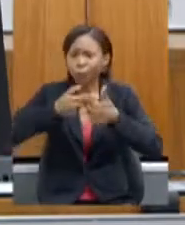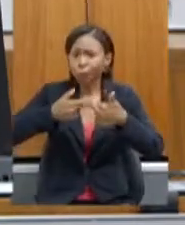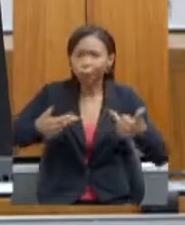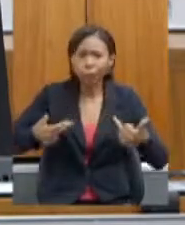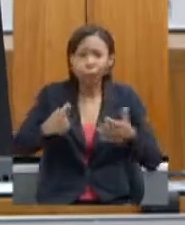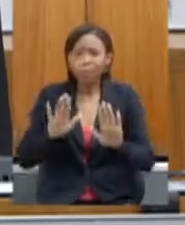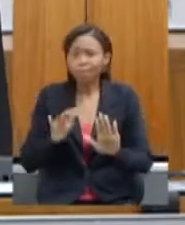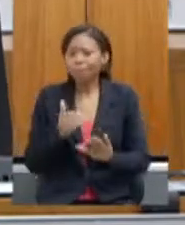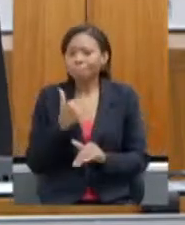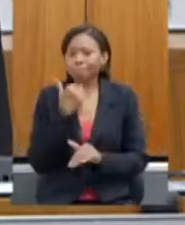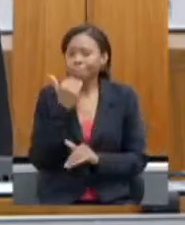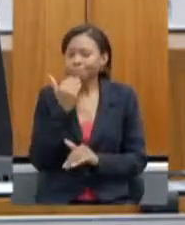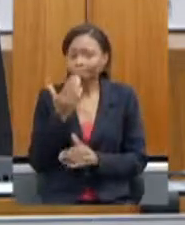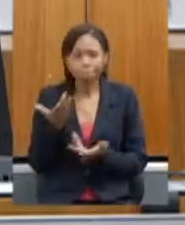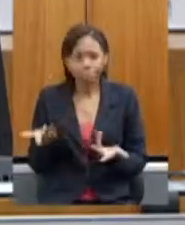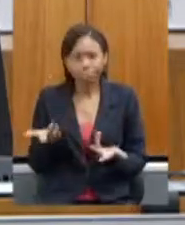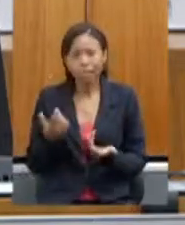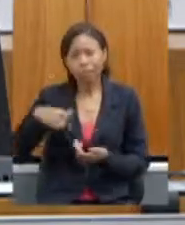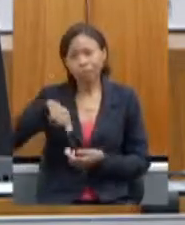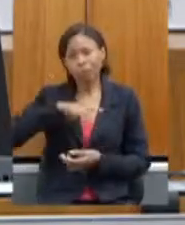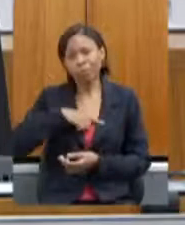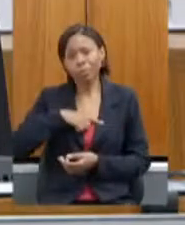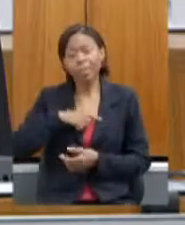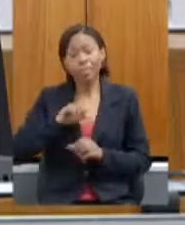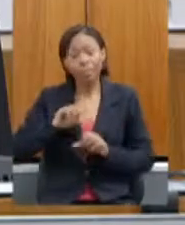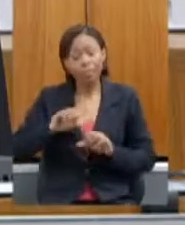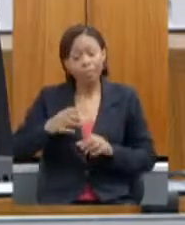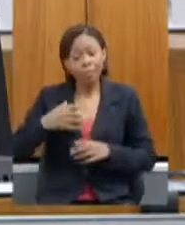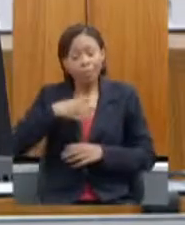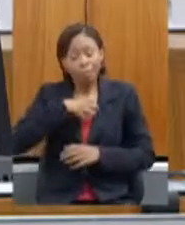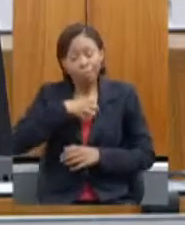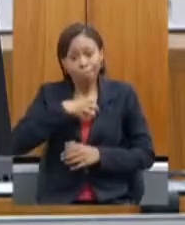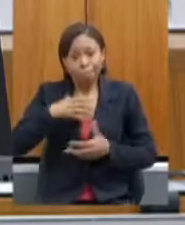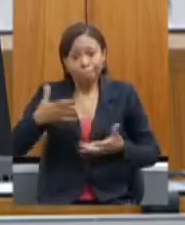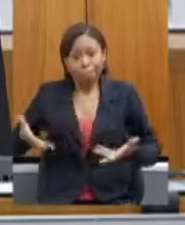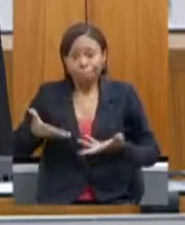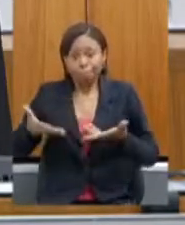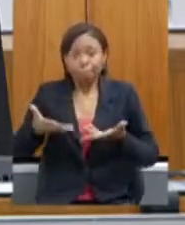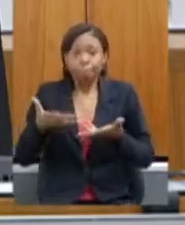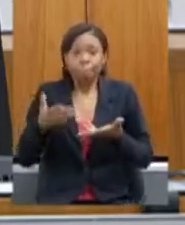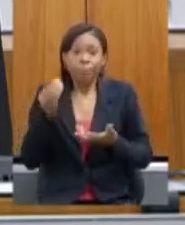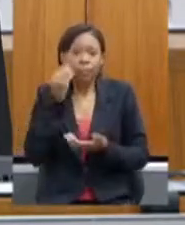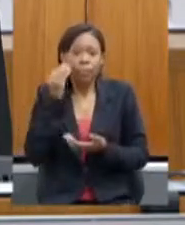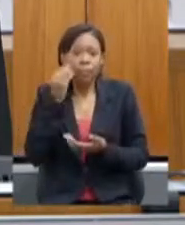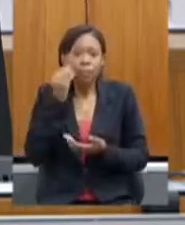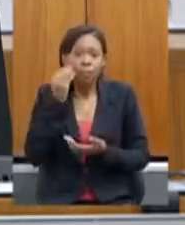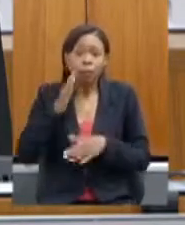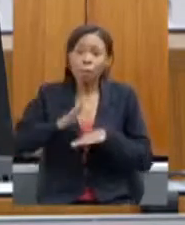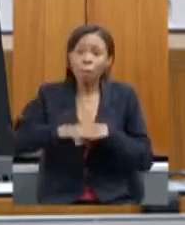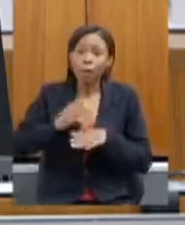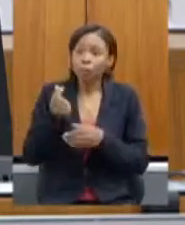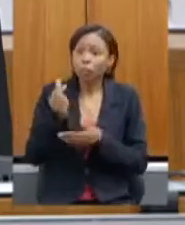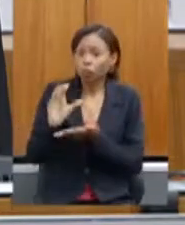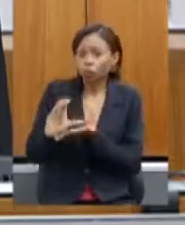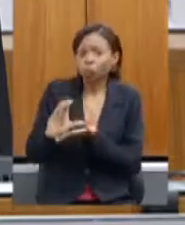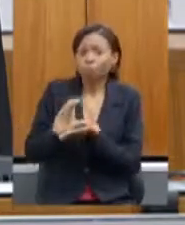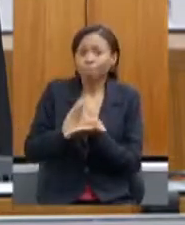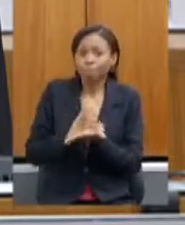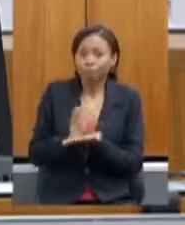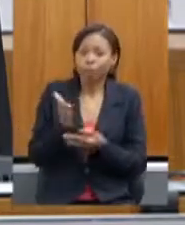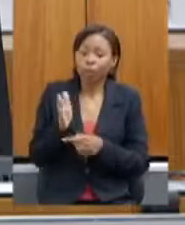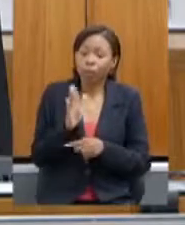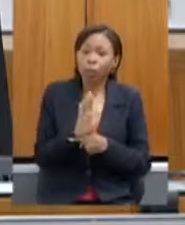é um motivo para nós de ânimo que nós temos conseguido. Estamos atrás de mais recursos para